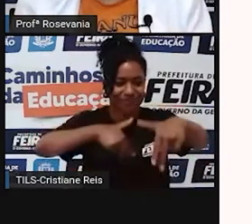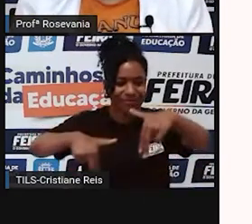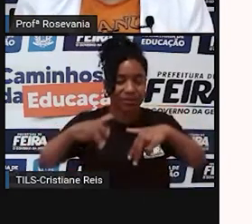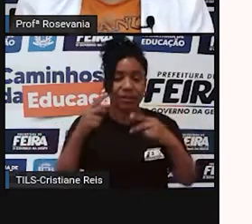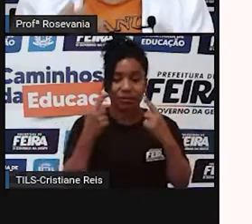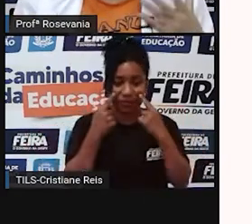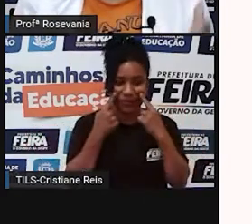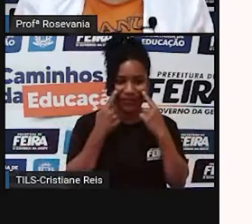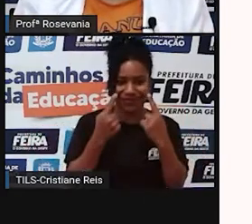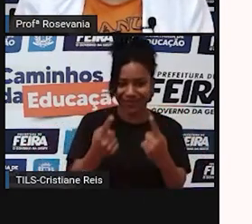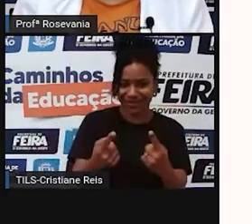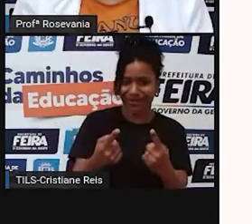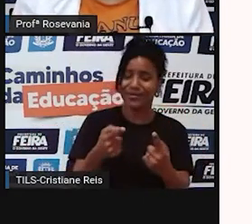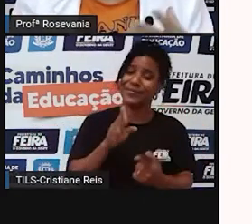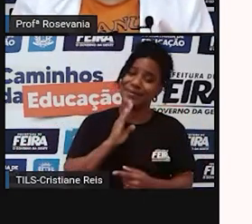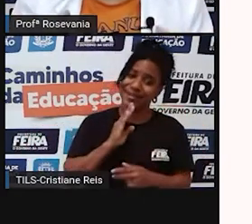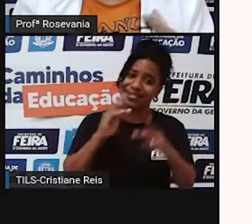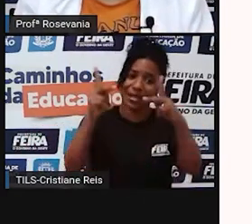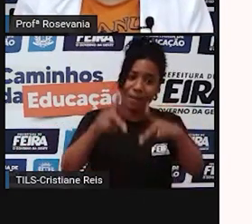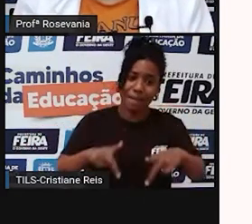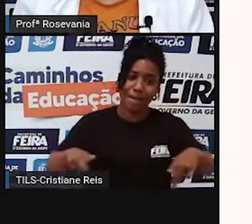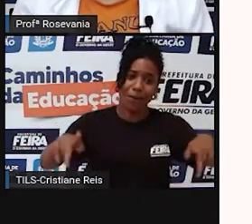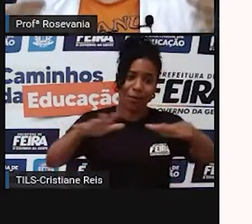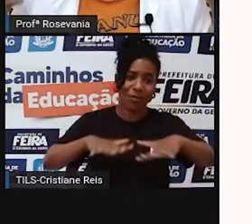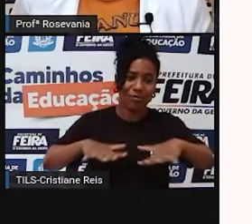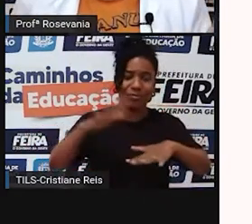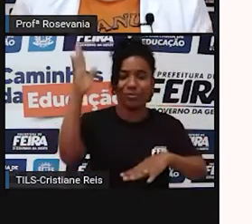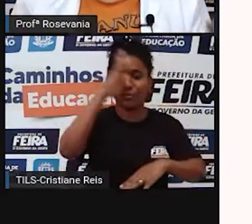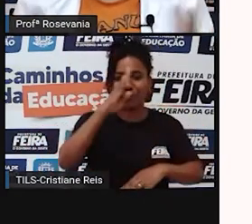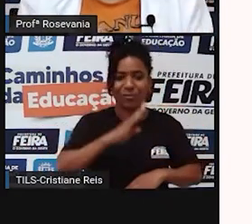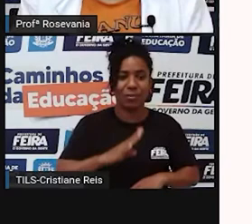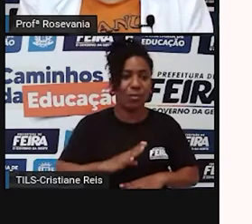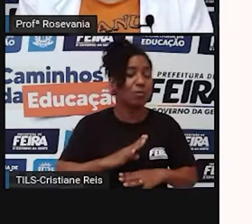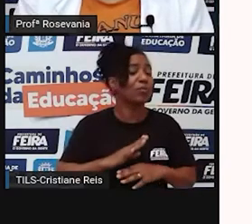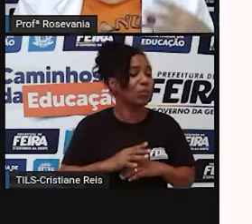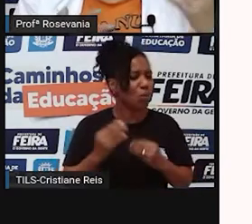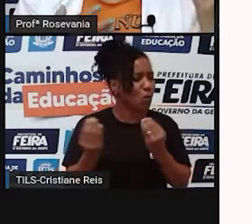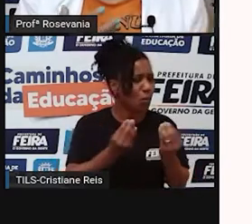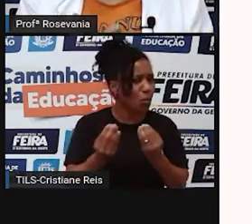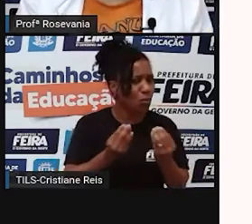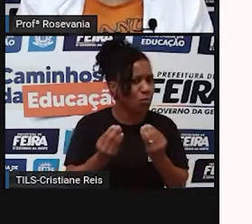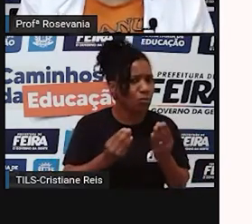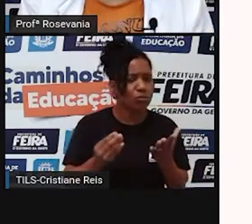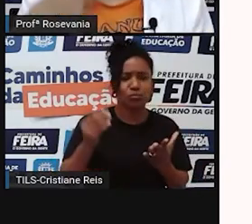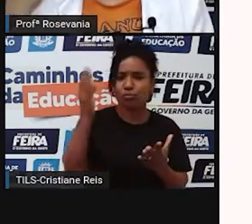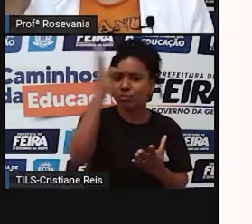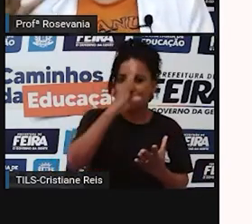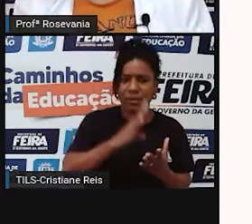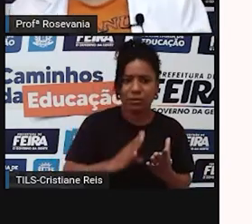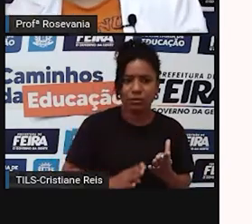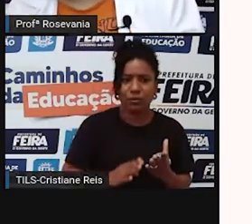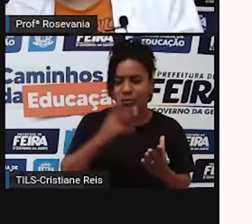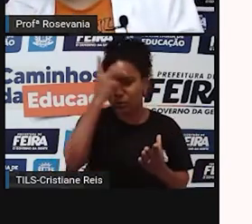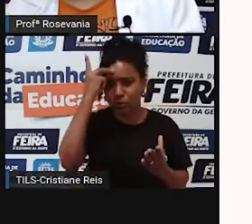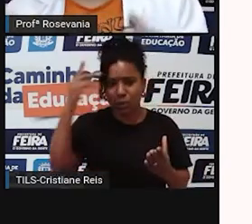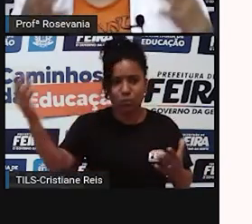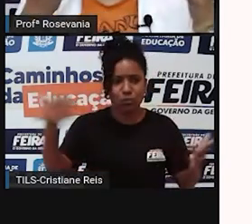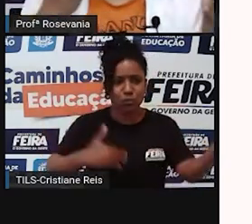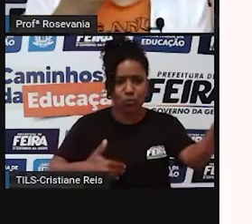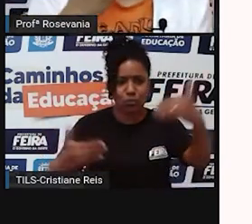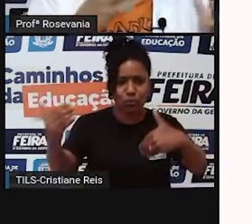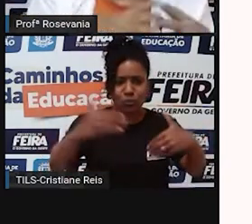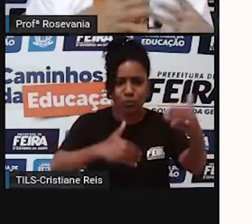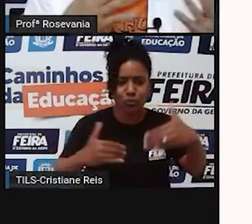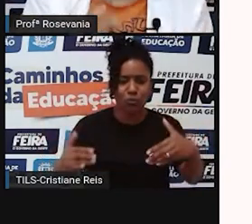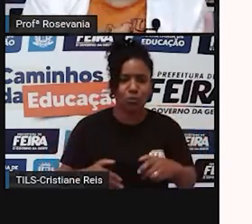vocês já sabem, a gente já falou, né, a formação do nosso povo, ela é a junção, né, dos povos indígenas, dos povos negros,